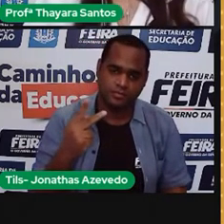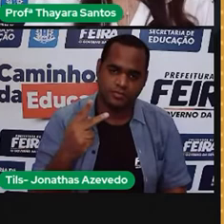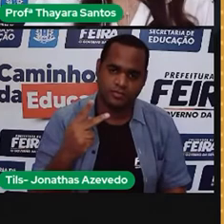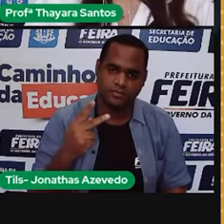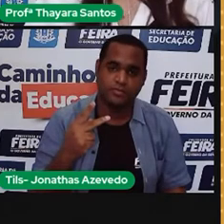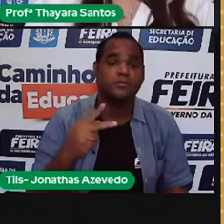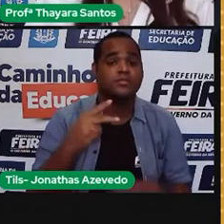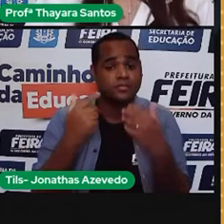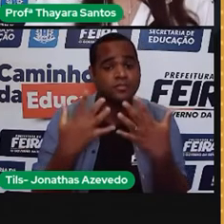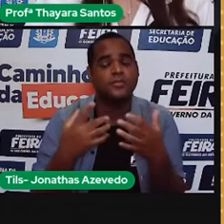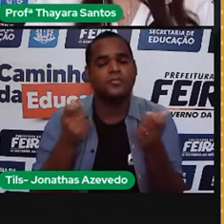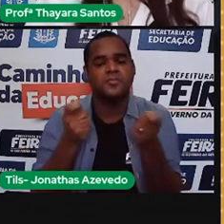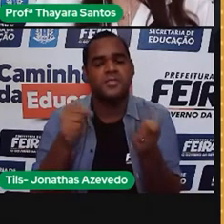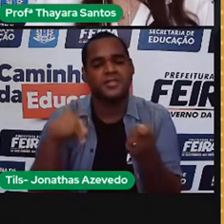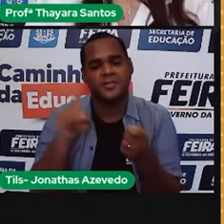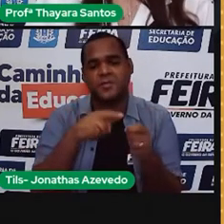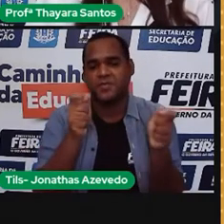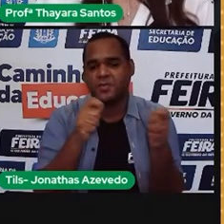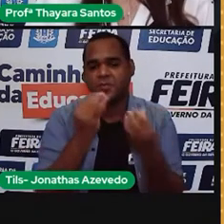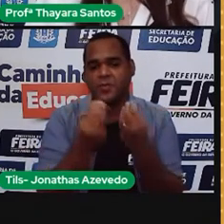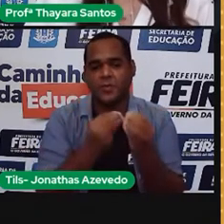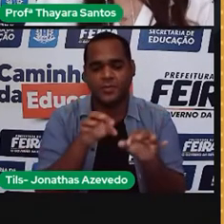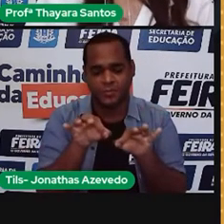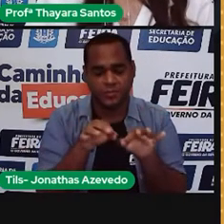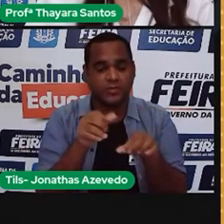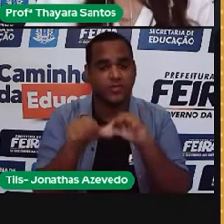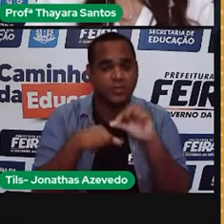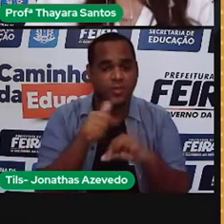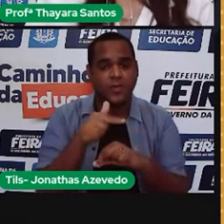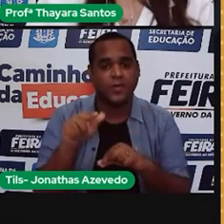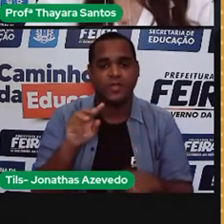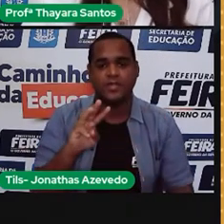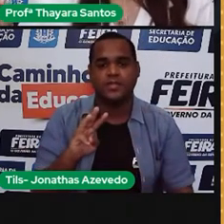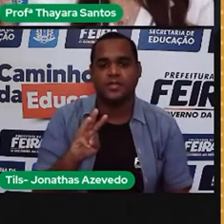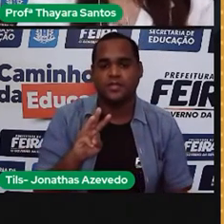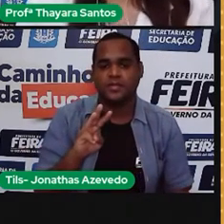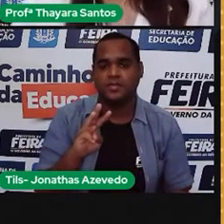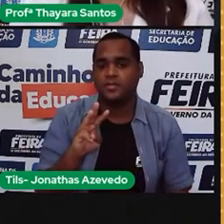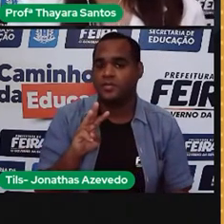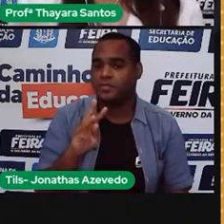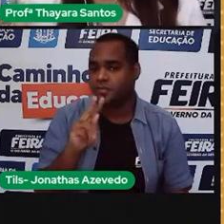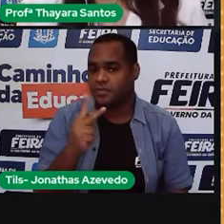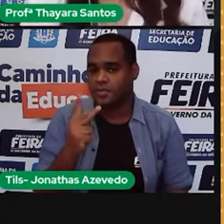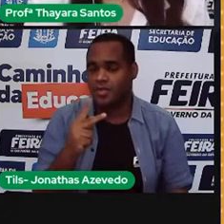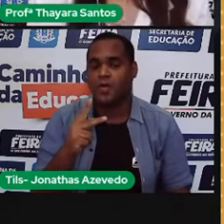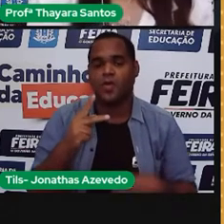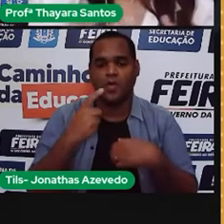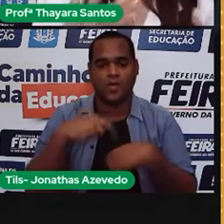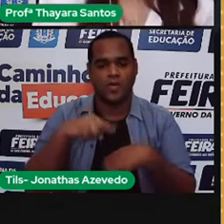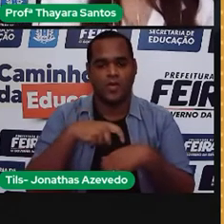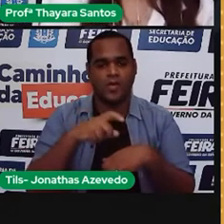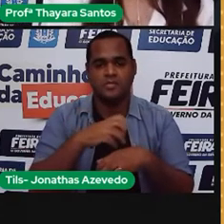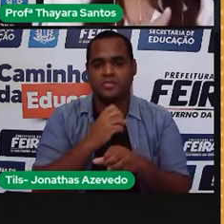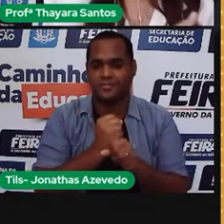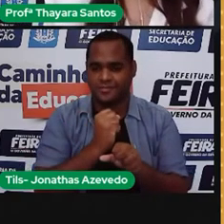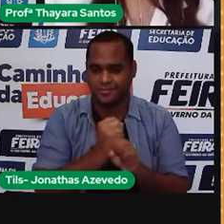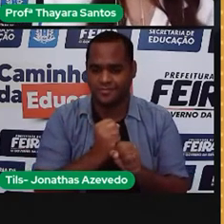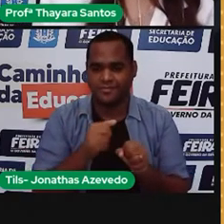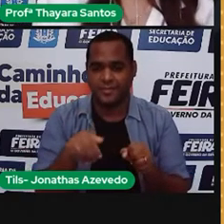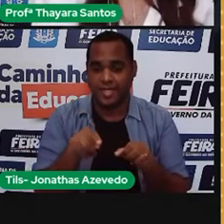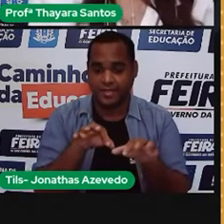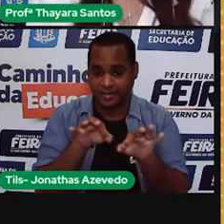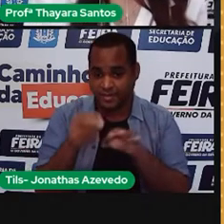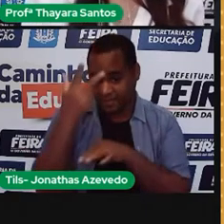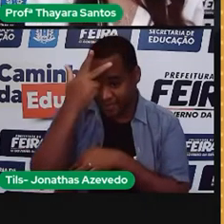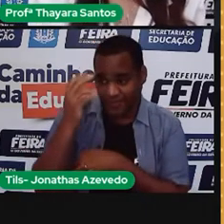que a gente pode também transformar em quilowatts por hora, que é o que a companhia de